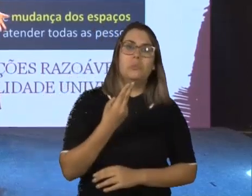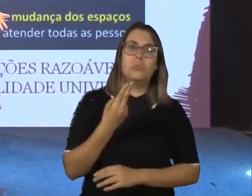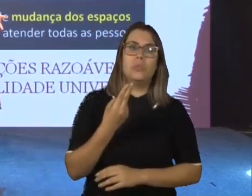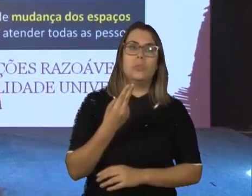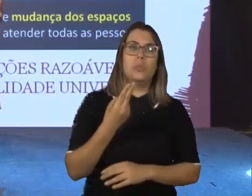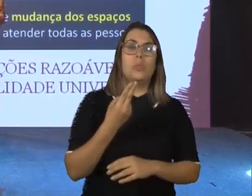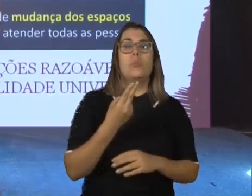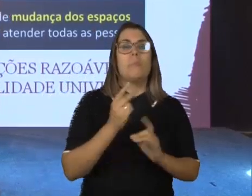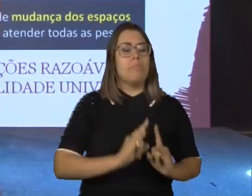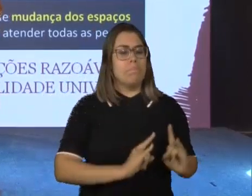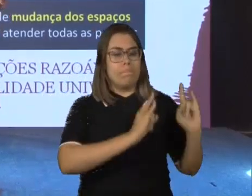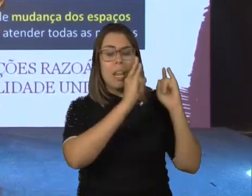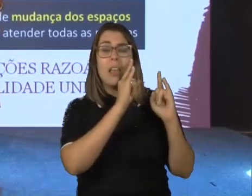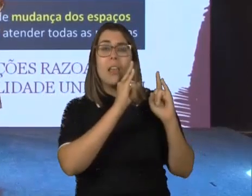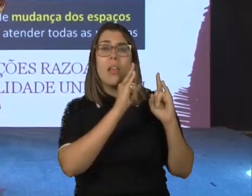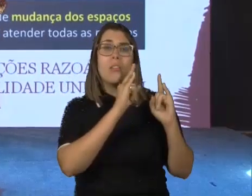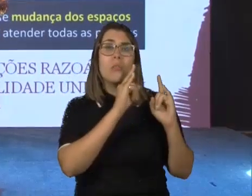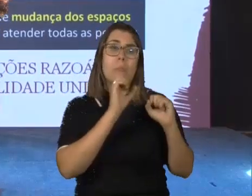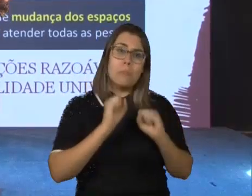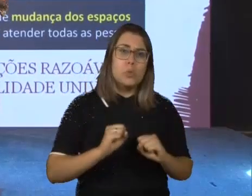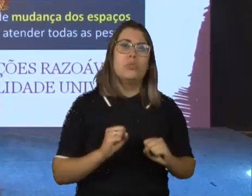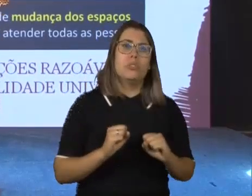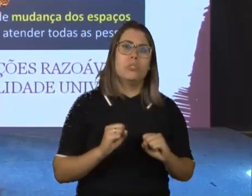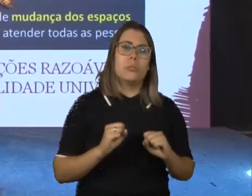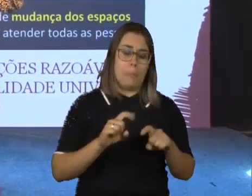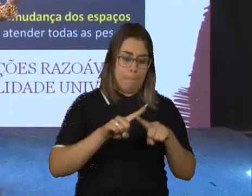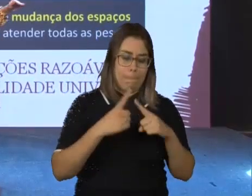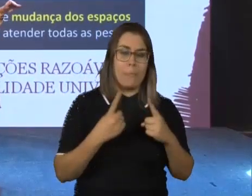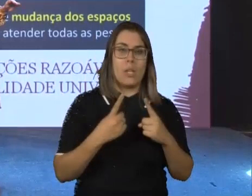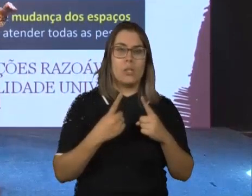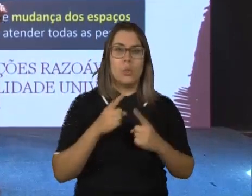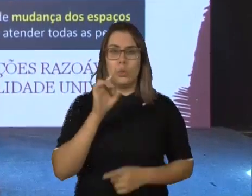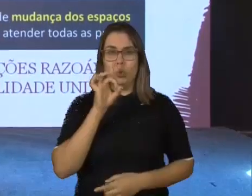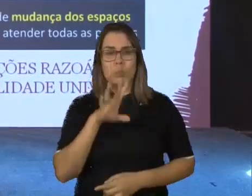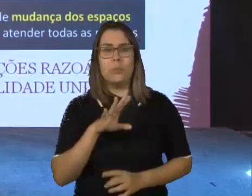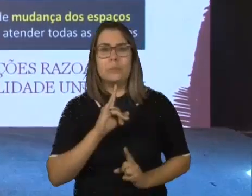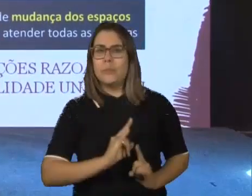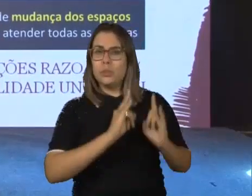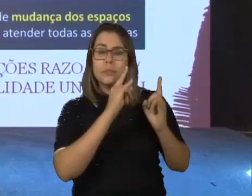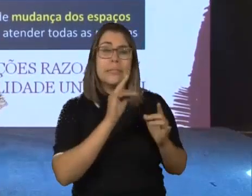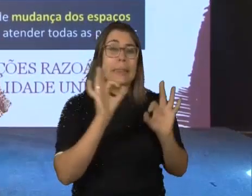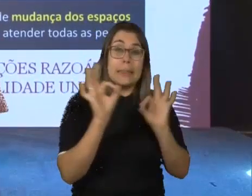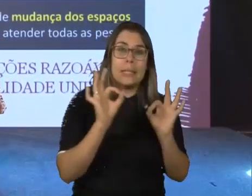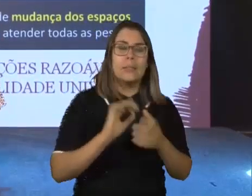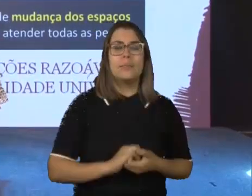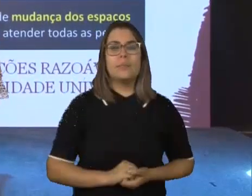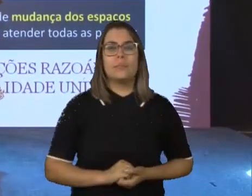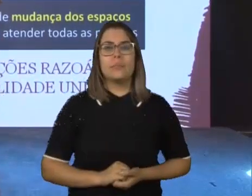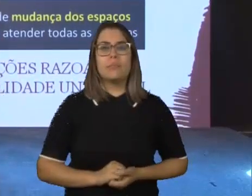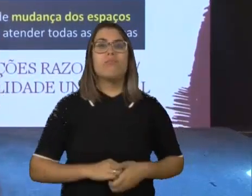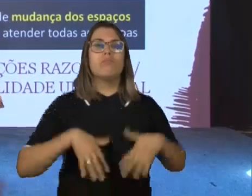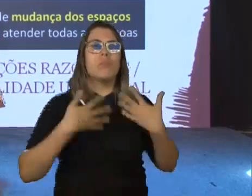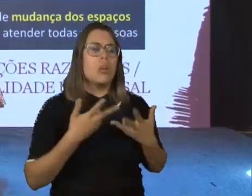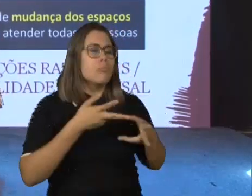um prédio, mas ela teria que se adaptar ao meio. O meio não faria nada para mudar essa situação. Então, aqui a gente se